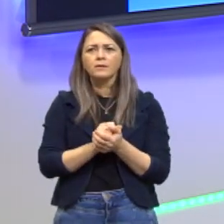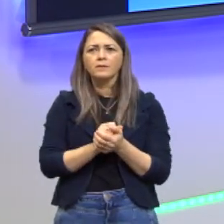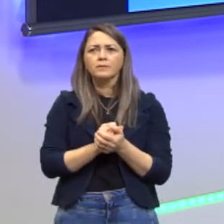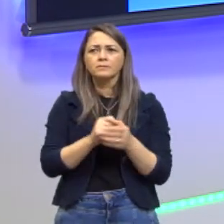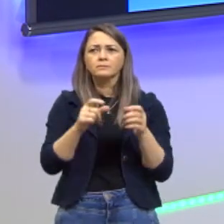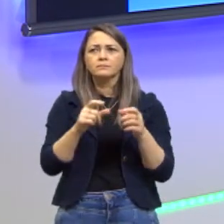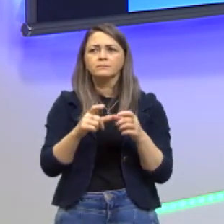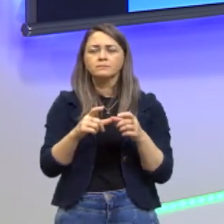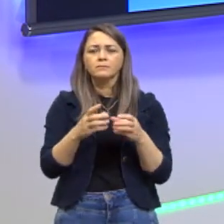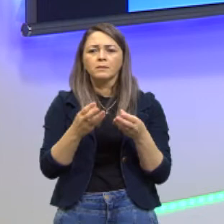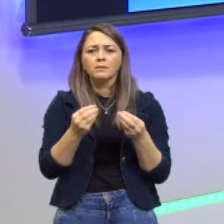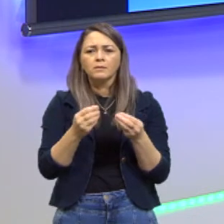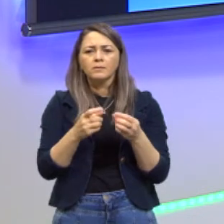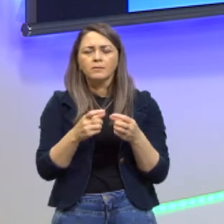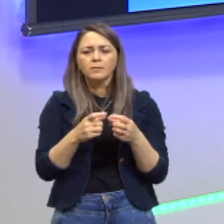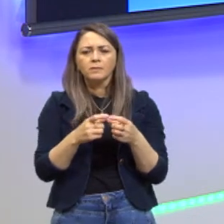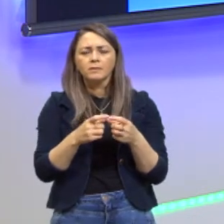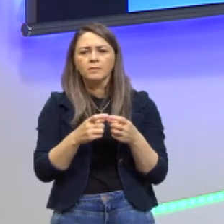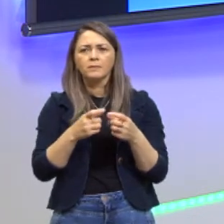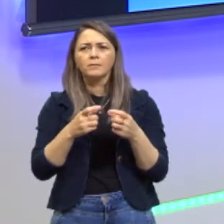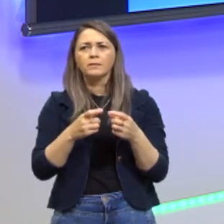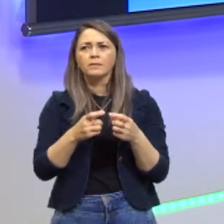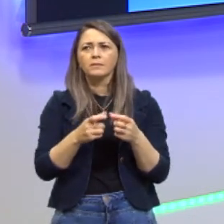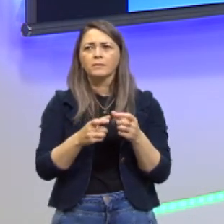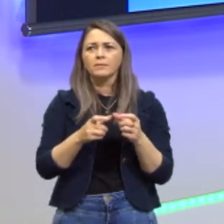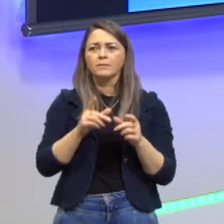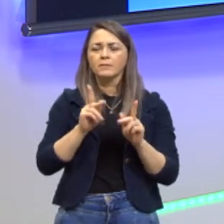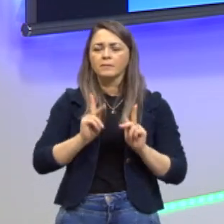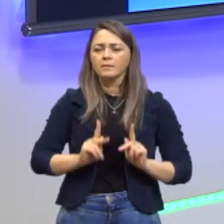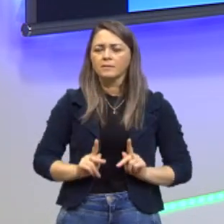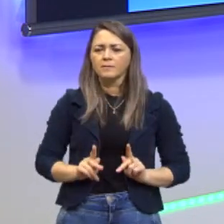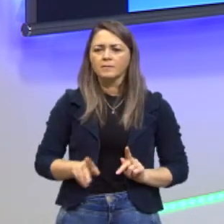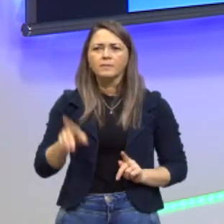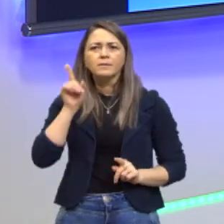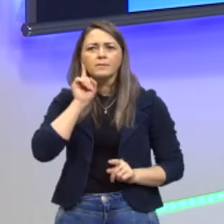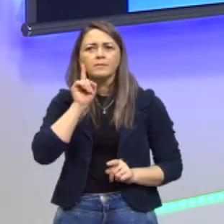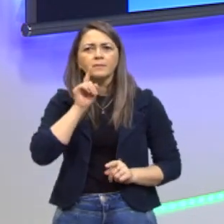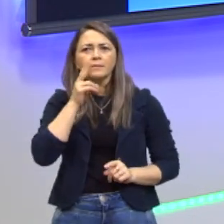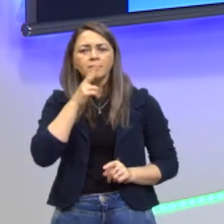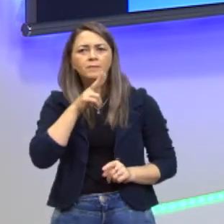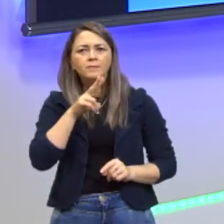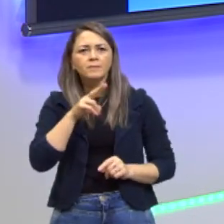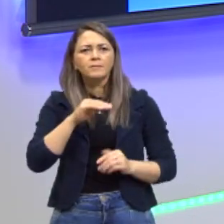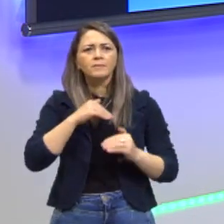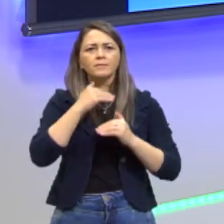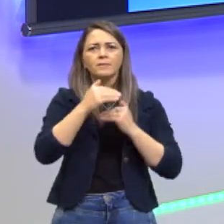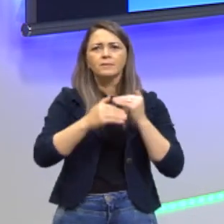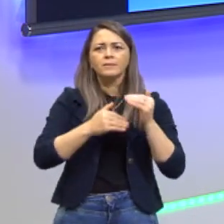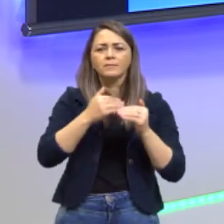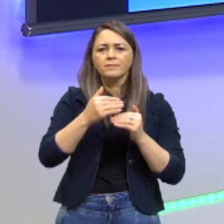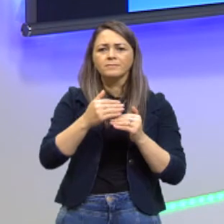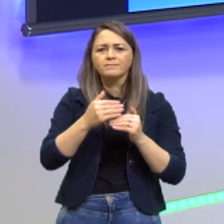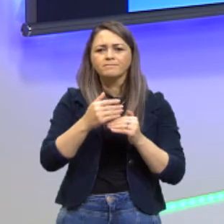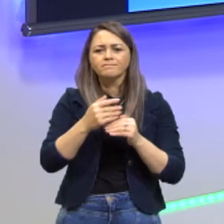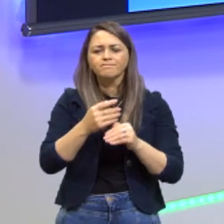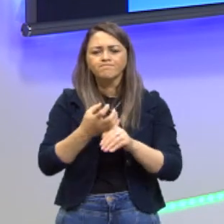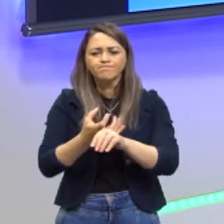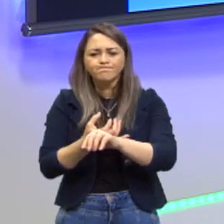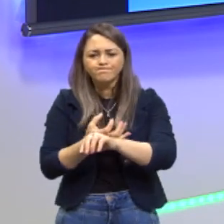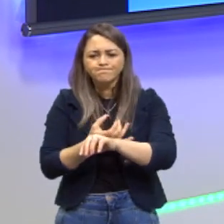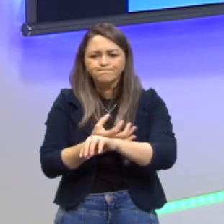grande parte da população americana começou a desenvolver alergia à soja. Por que será?